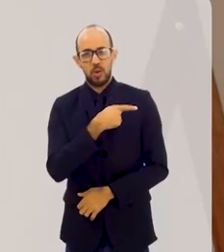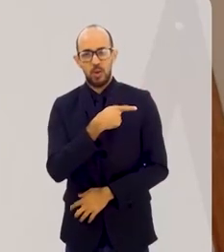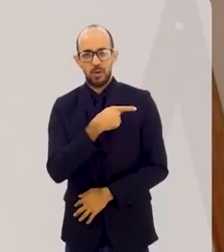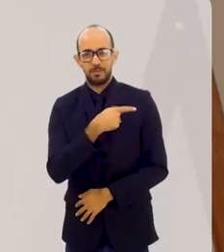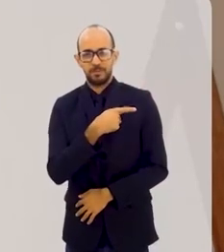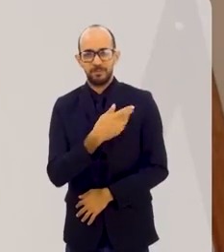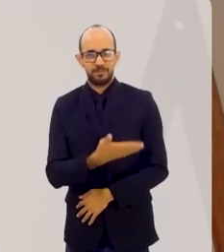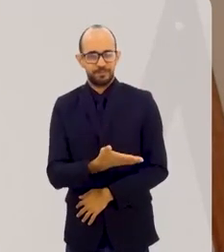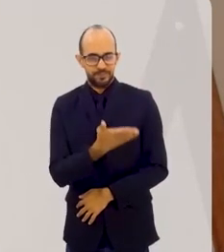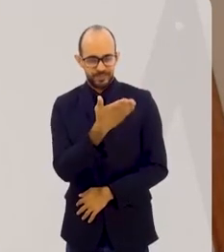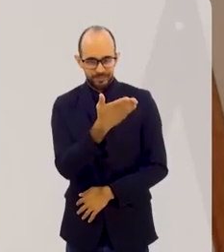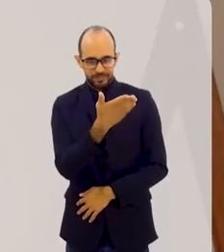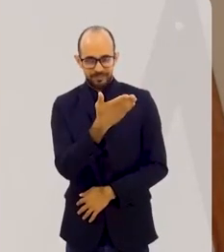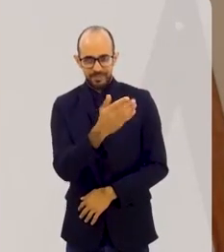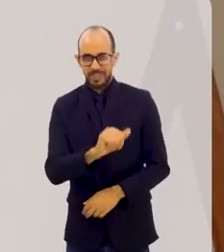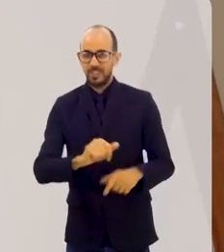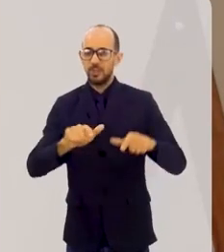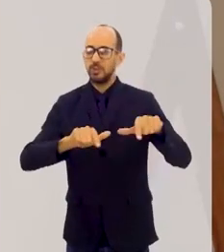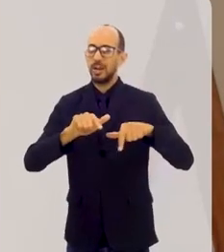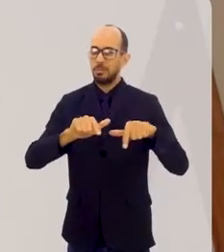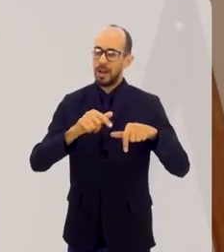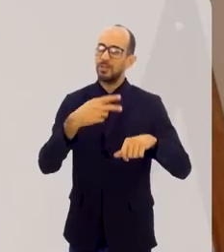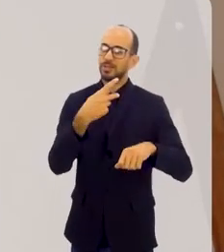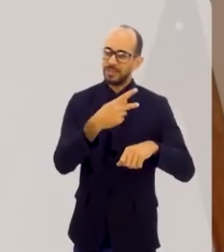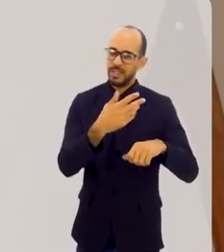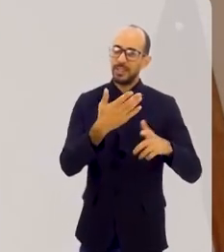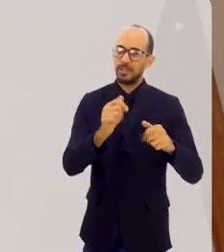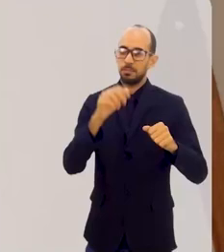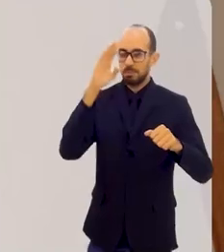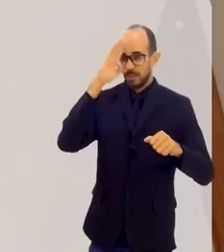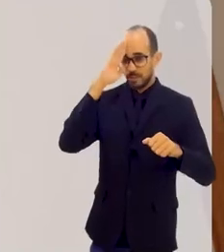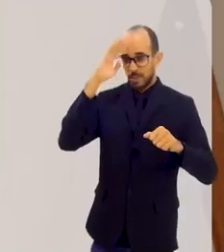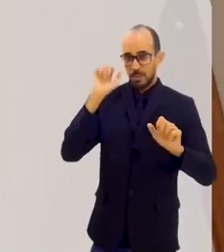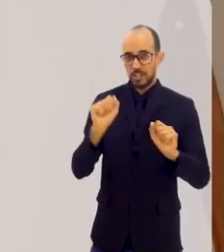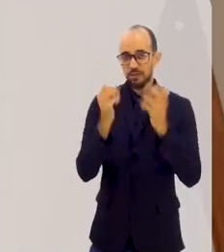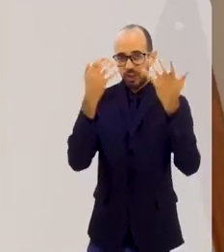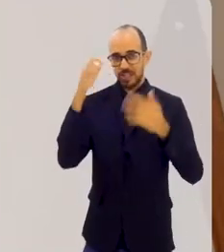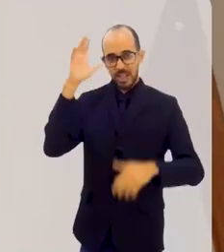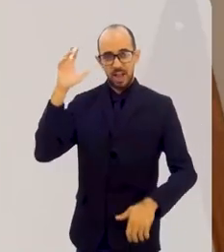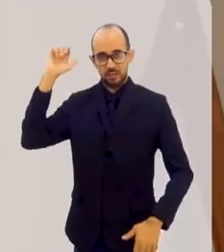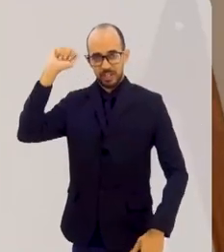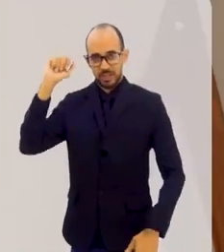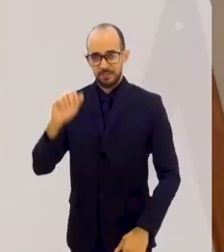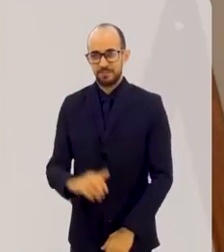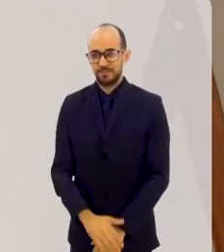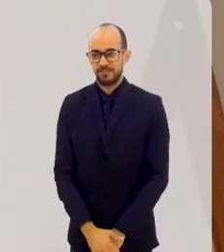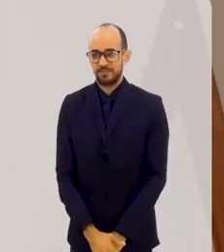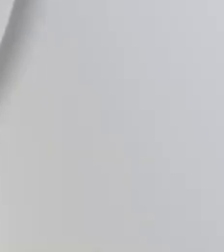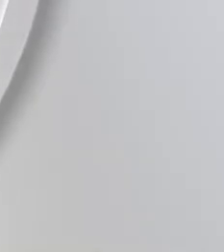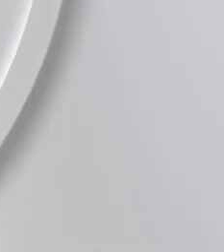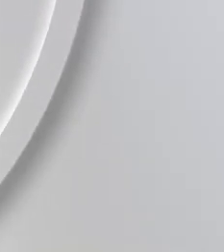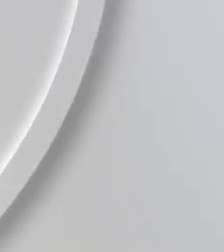Ayo e sobre todo esse trabalho que ele faz aqui, principalmente a Festa da África. Voltamos já.